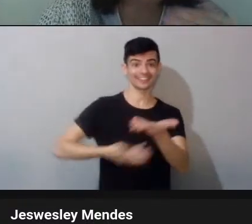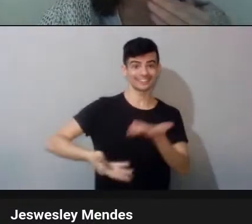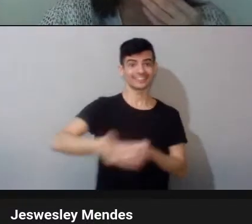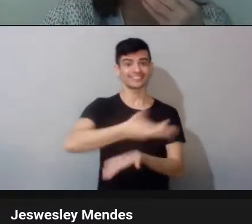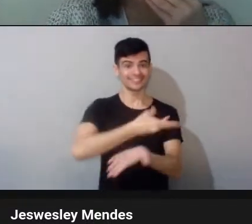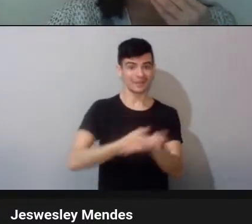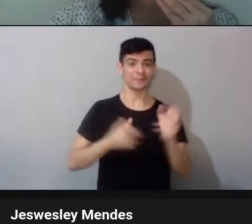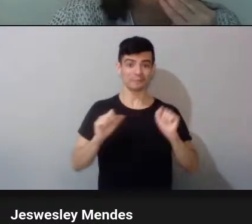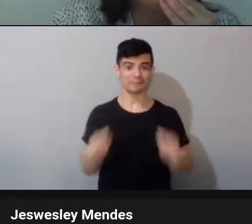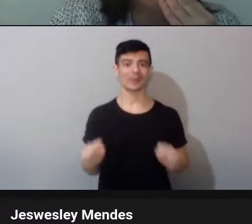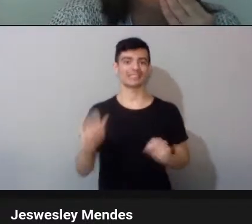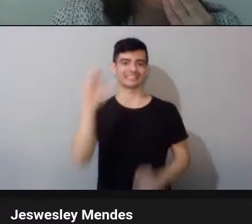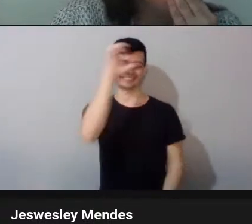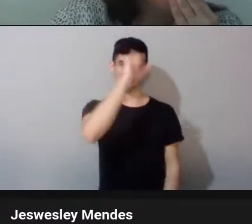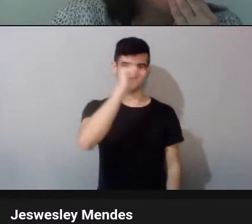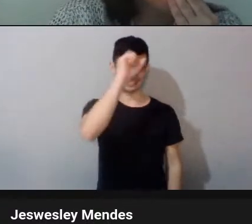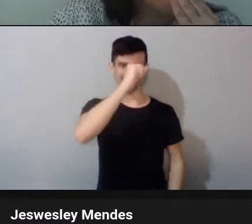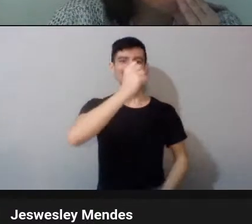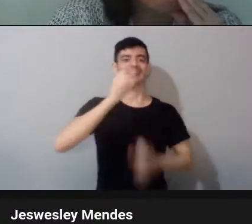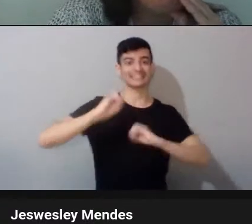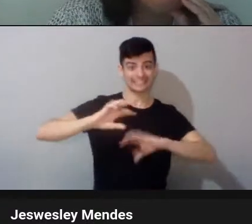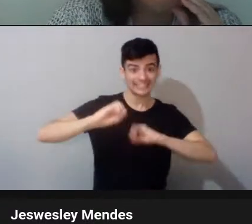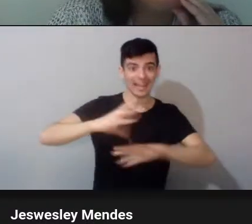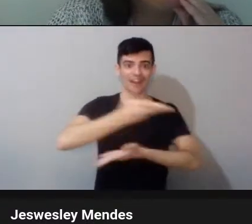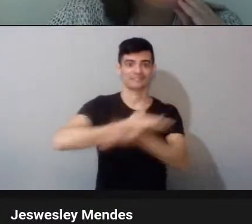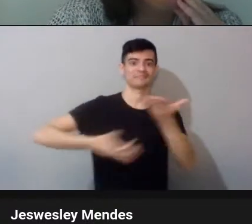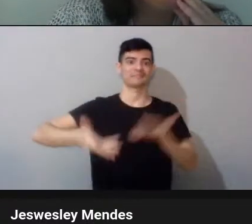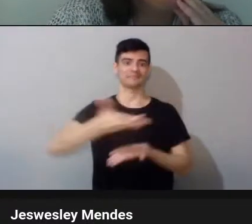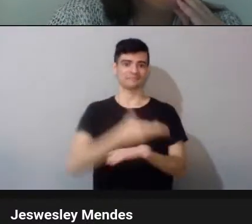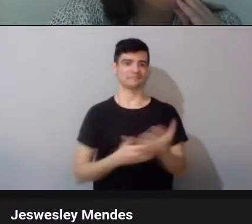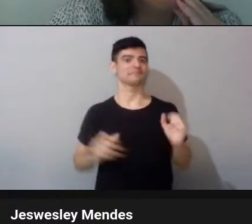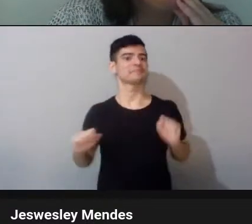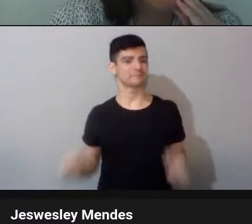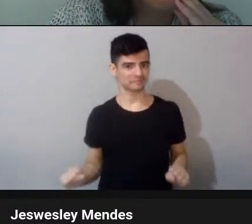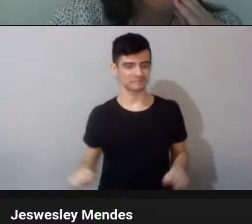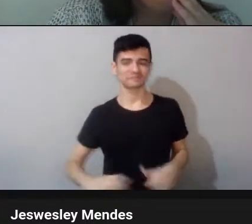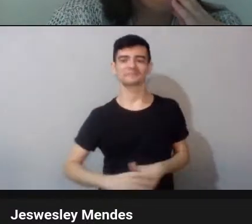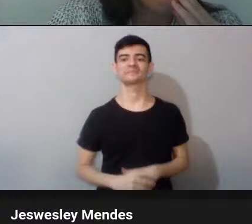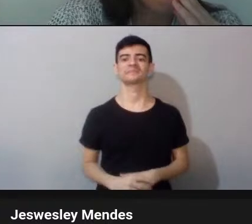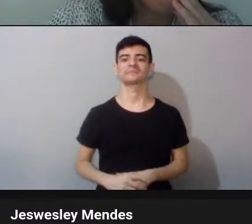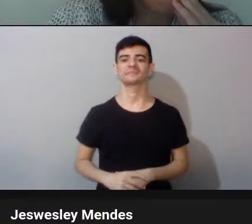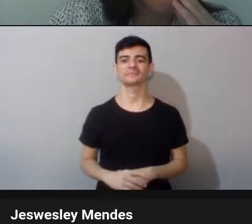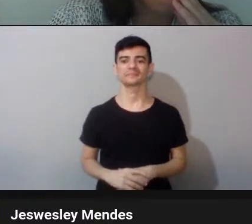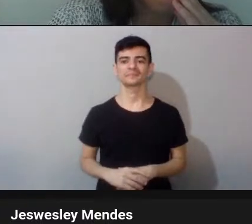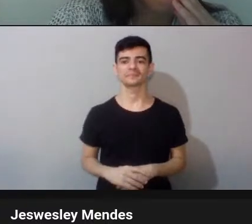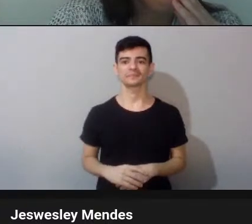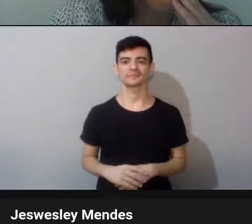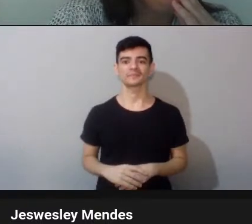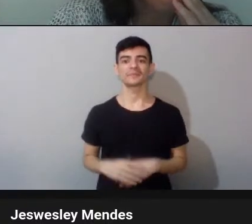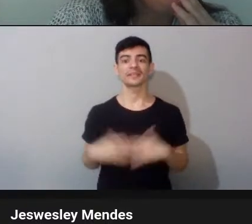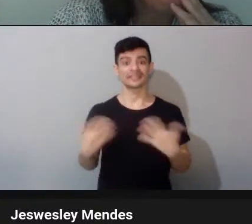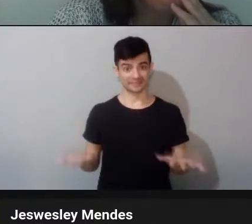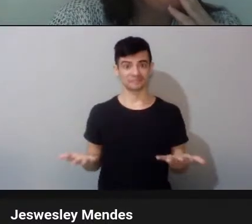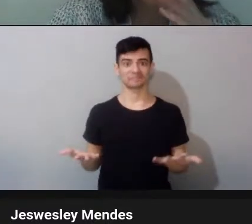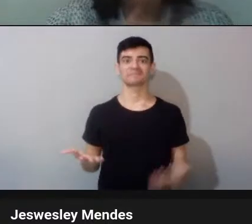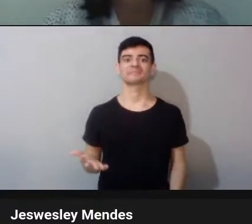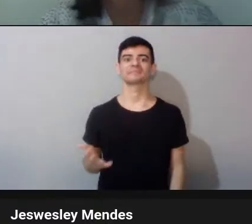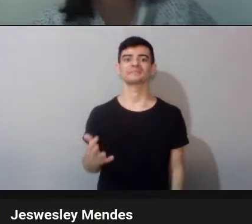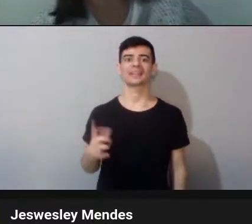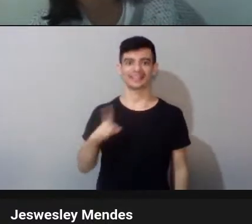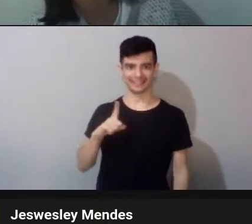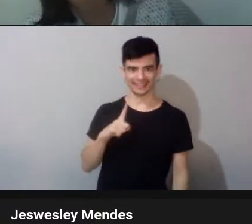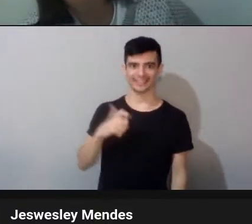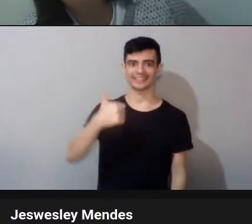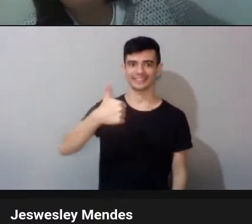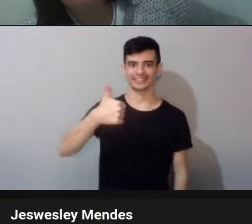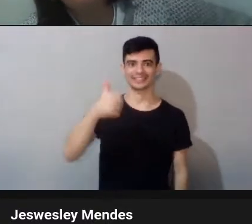Foi uma baita vergonha, né? Filipe, nós temos aí, Letícia, ainda 15 minutos, e você disse que